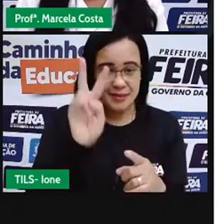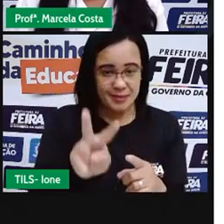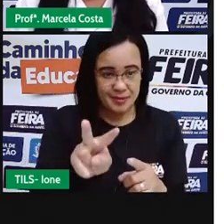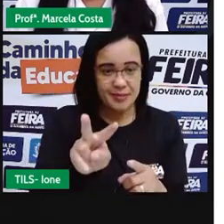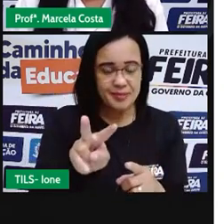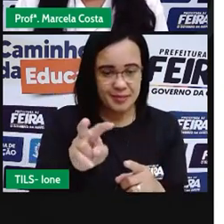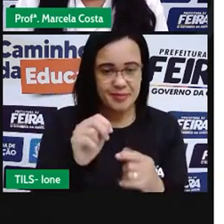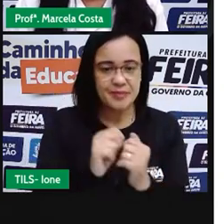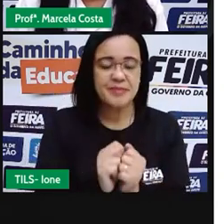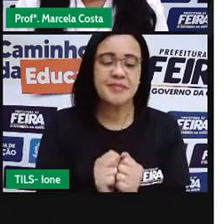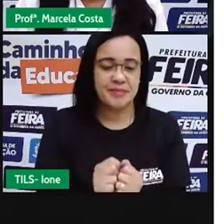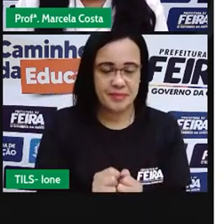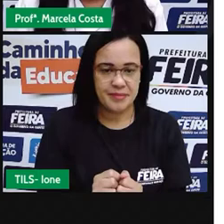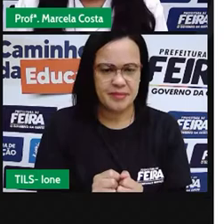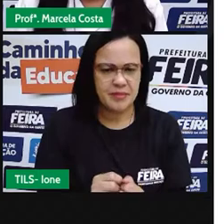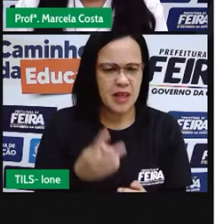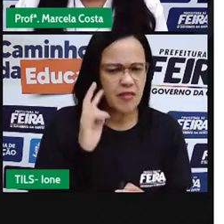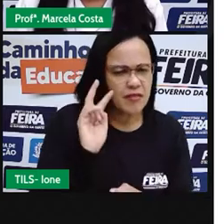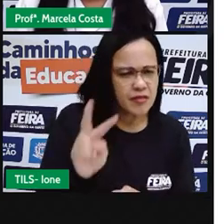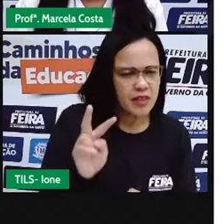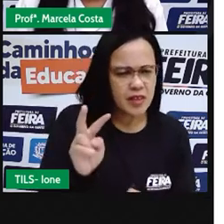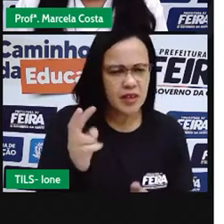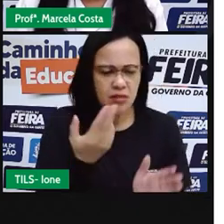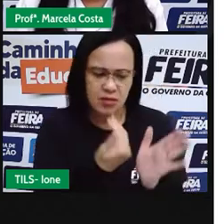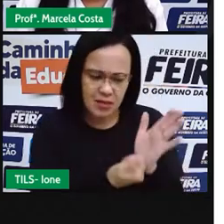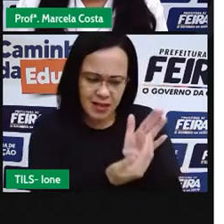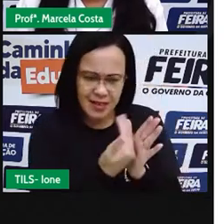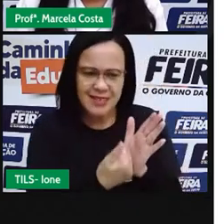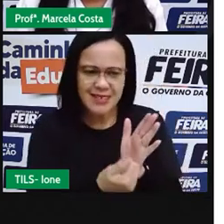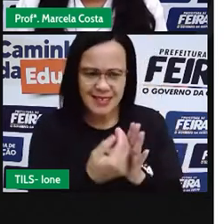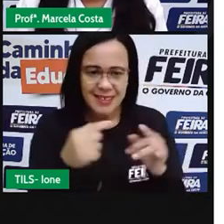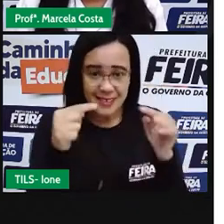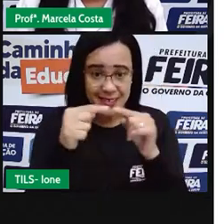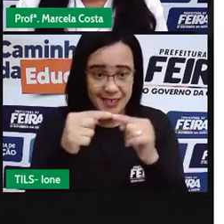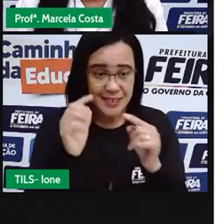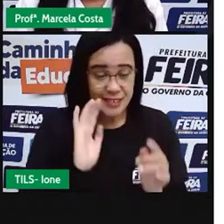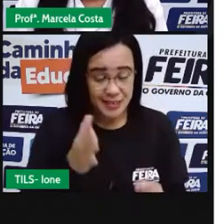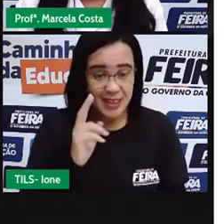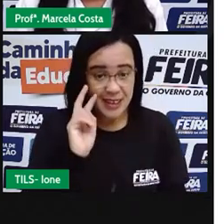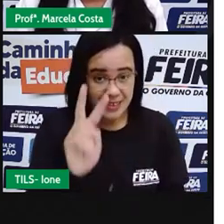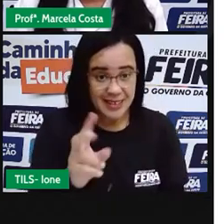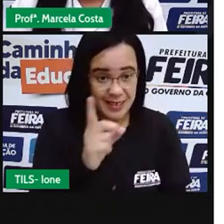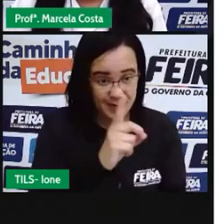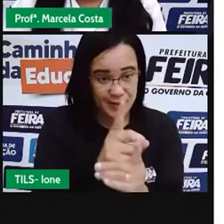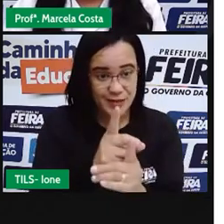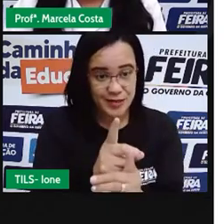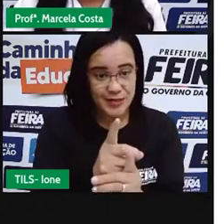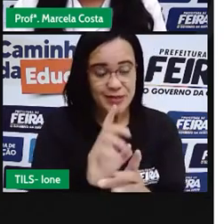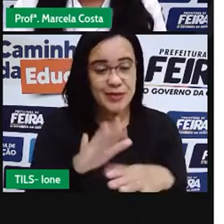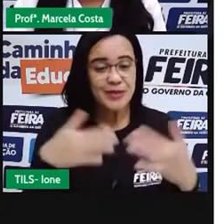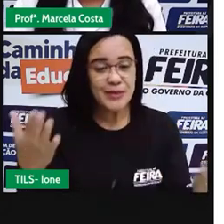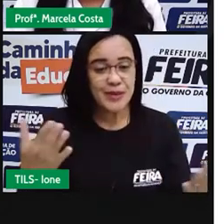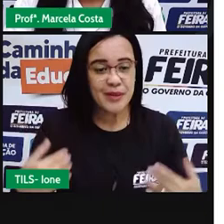Você já conseguiu identificar alguma forma geométrica? Qual foi?